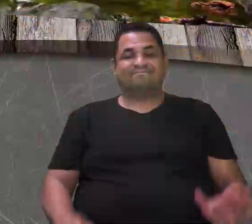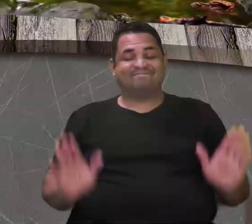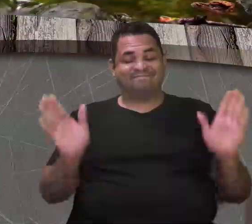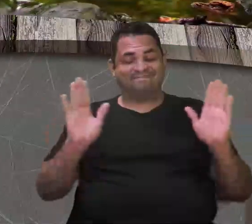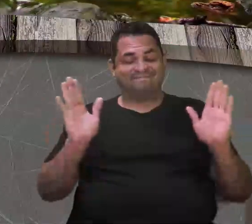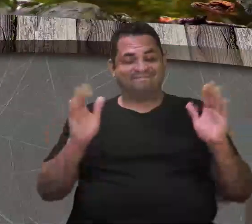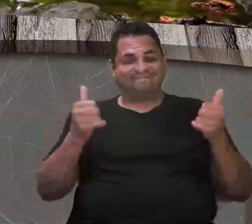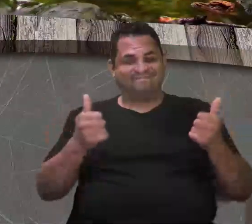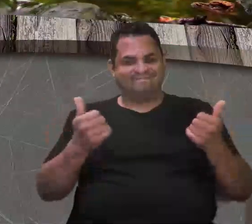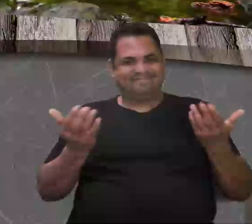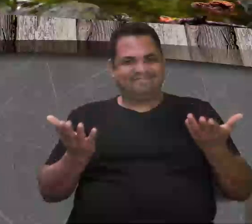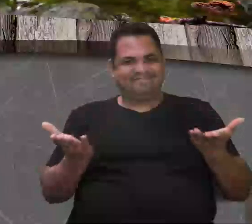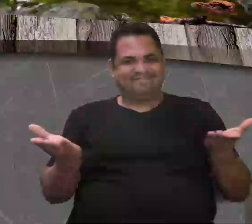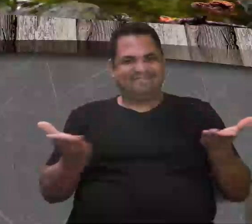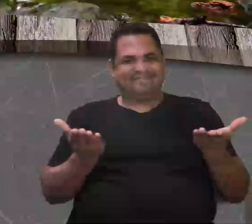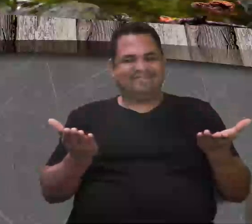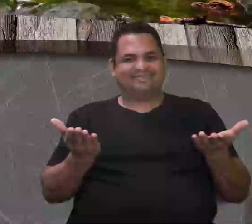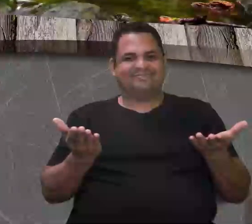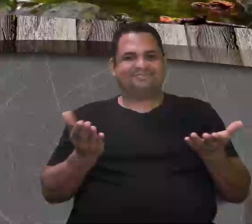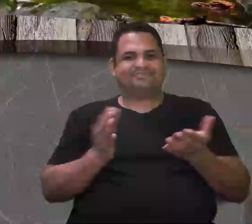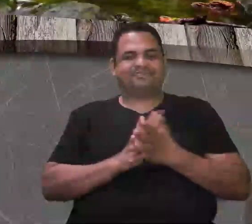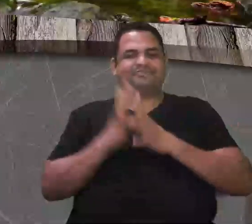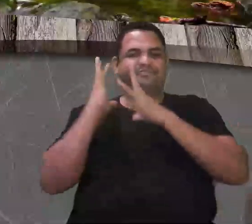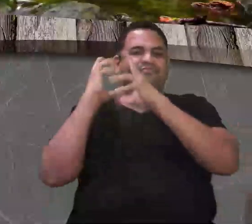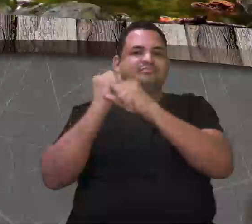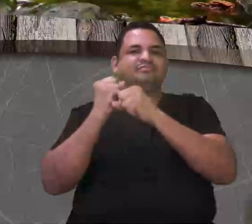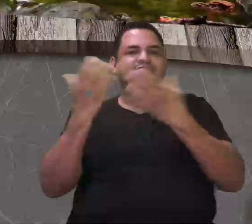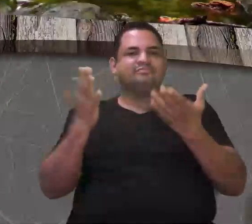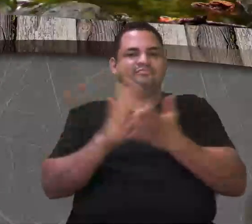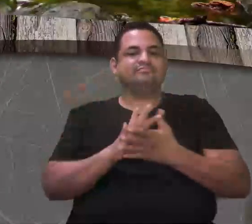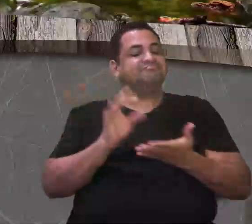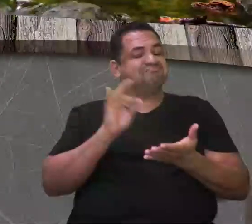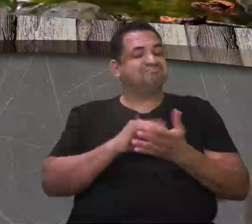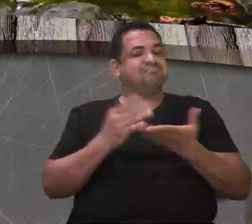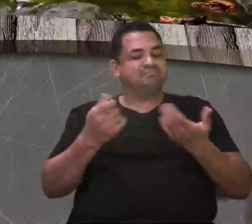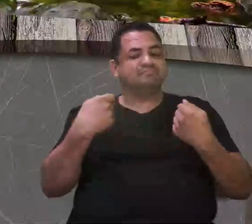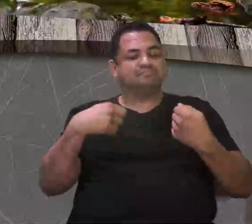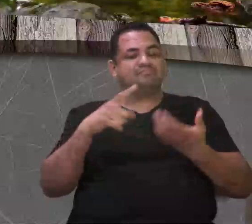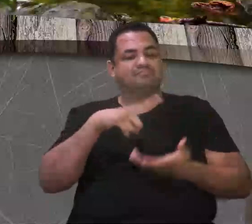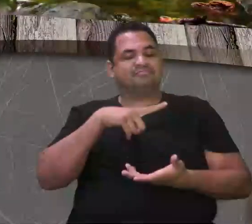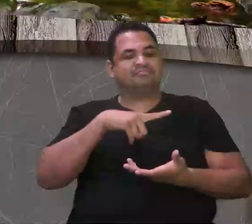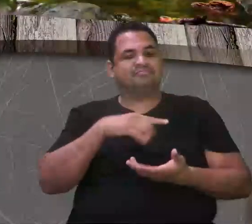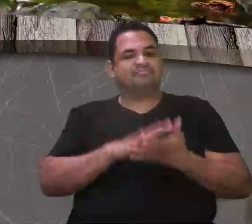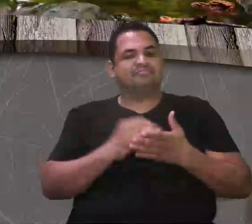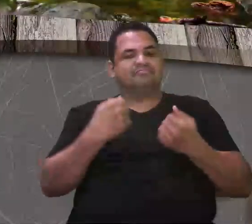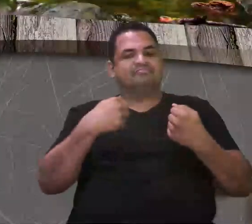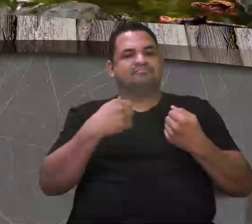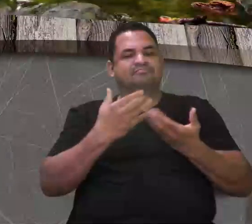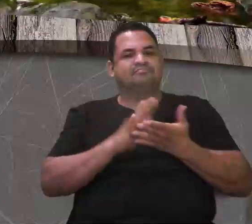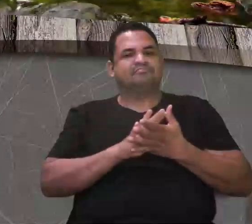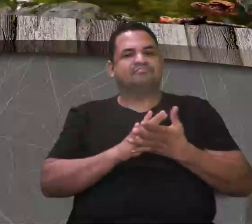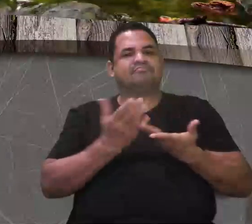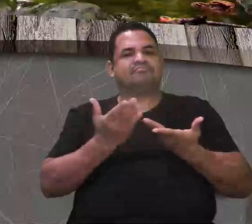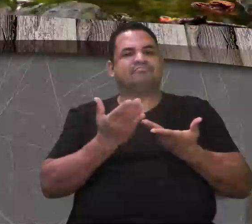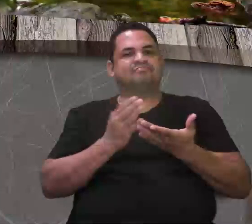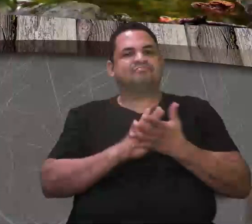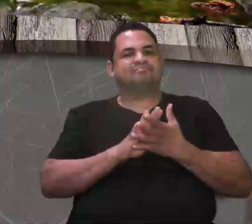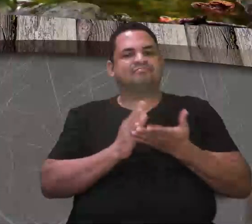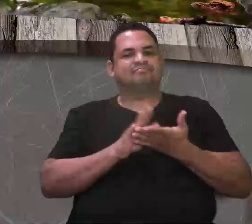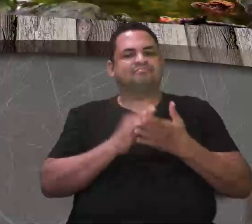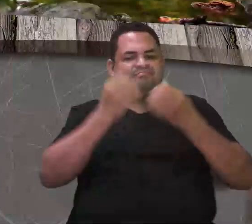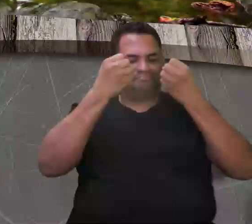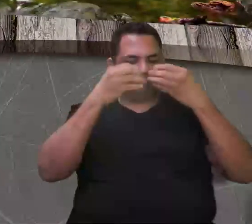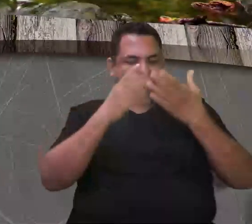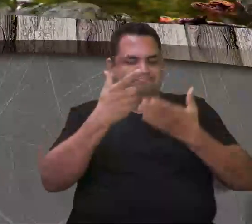Oie! Chegou! Revisão, claro, tem que ter uma revisão para a gente poder colocar todos os